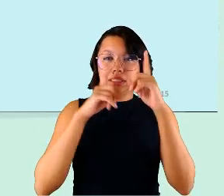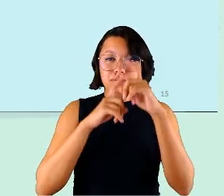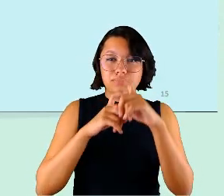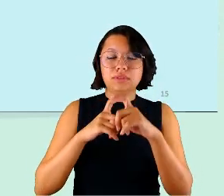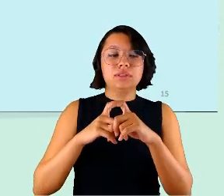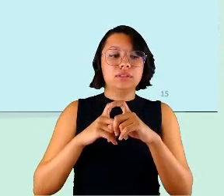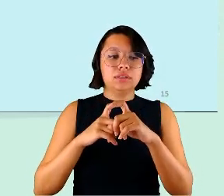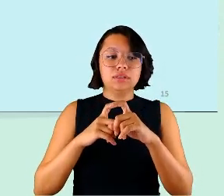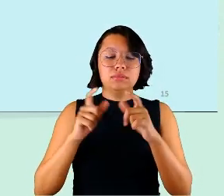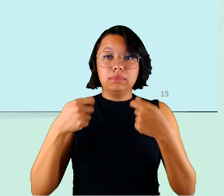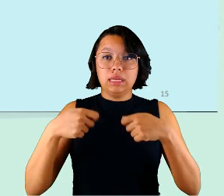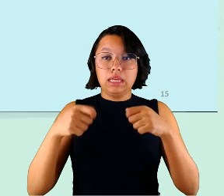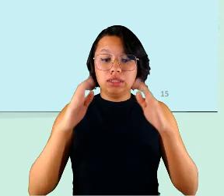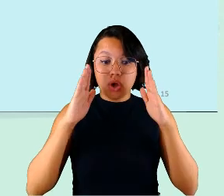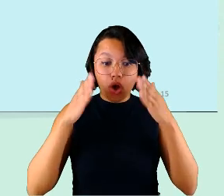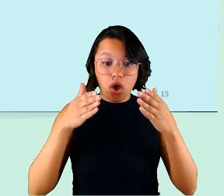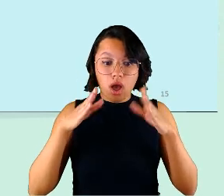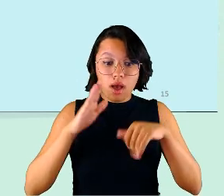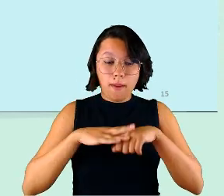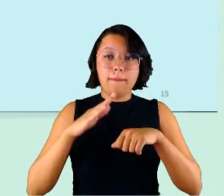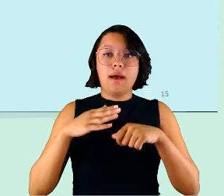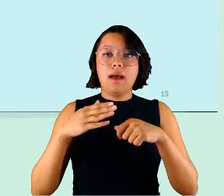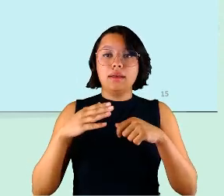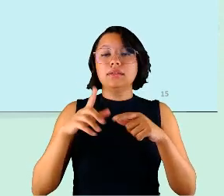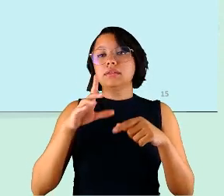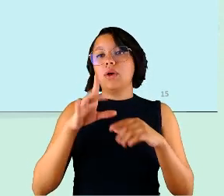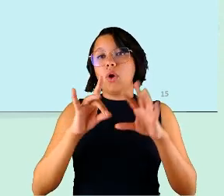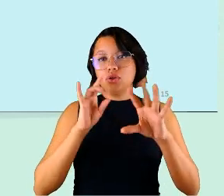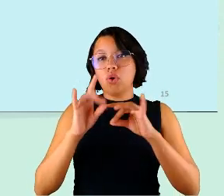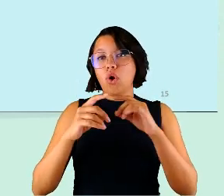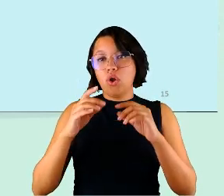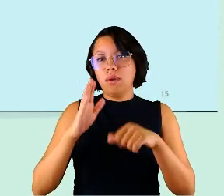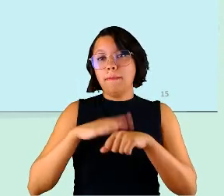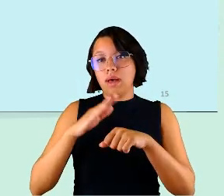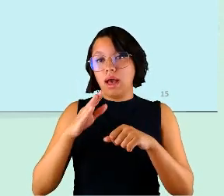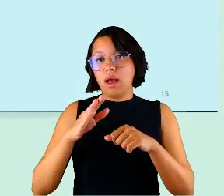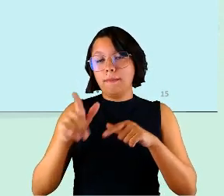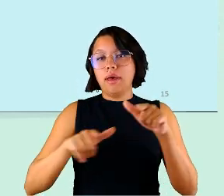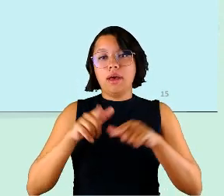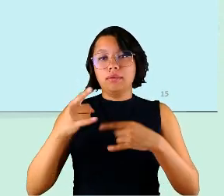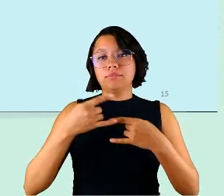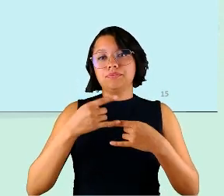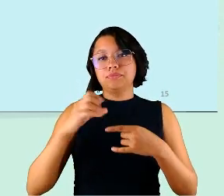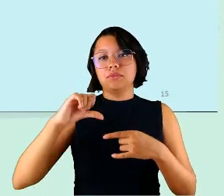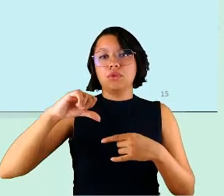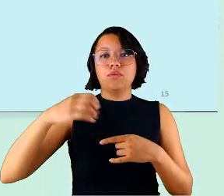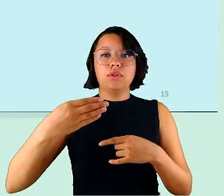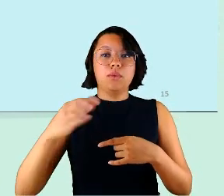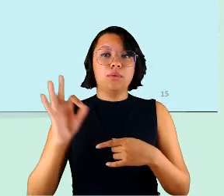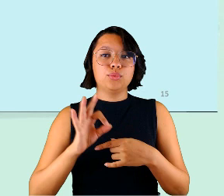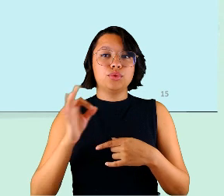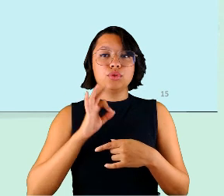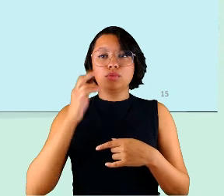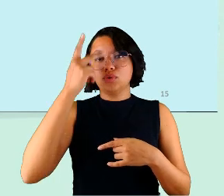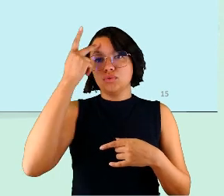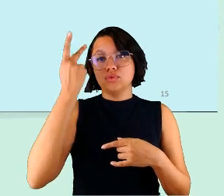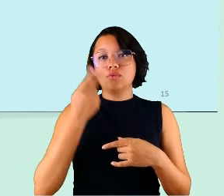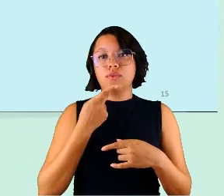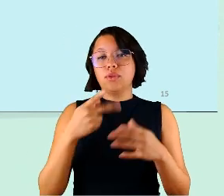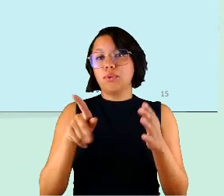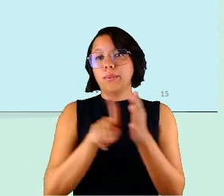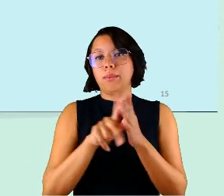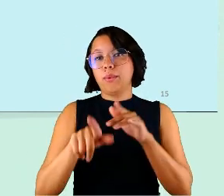mais elegíveis ao teletrabalho e o que que a gente encontrou isso aqui mesmo 94% das pessoas dizem que o seu próprio